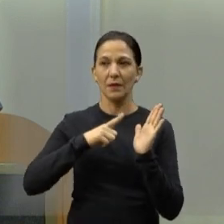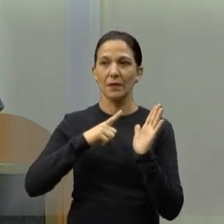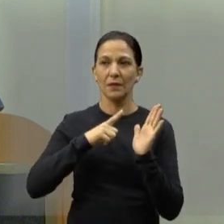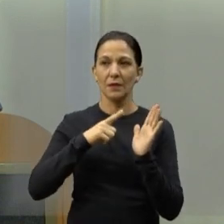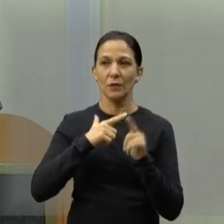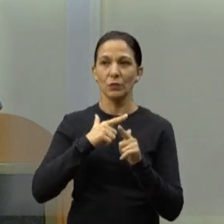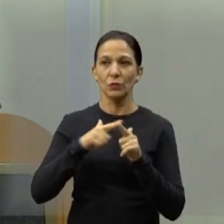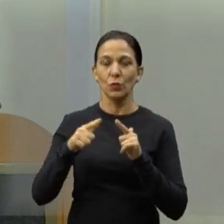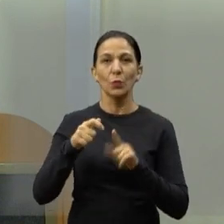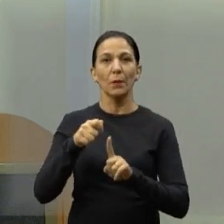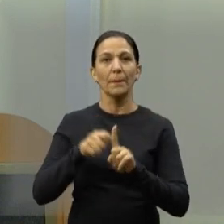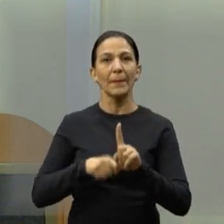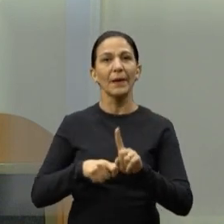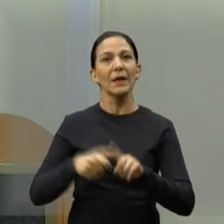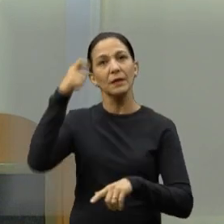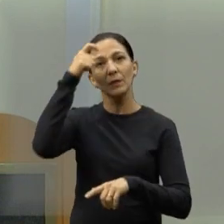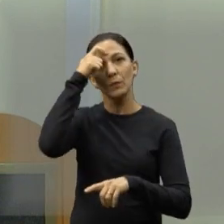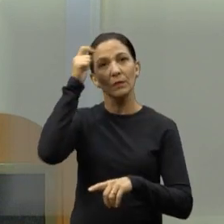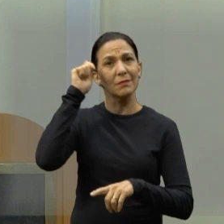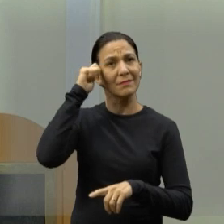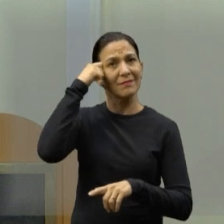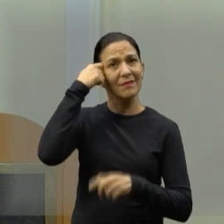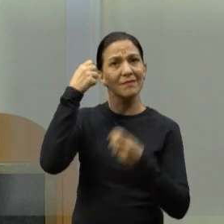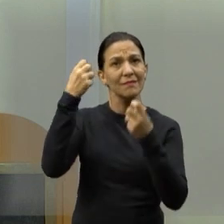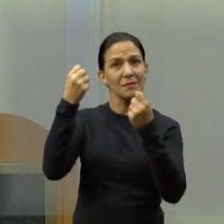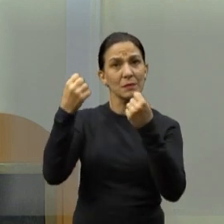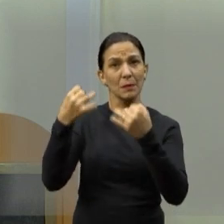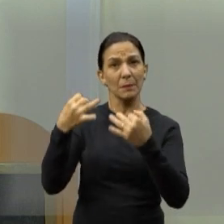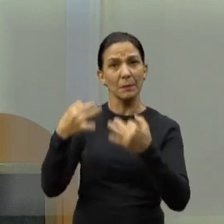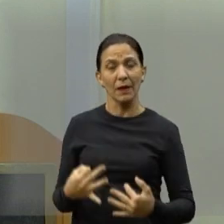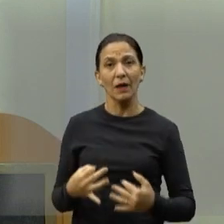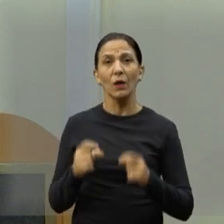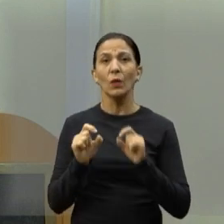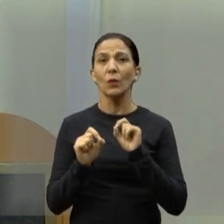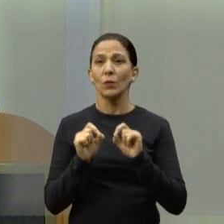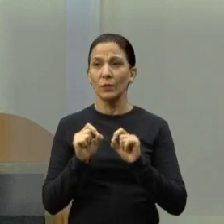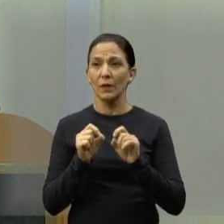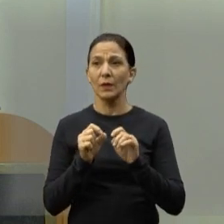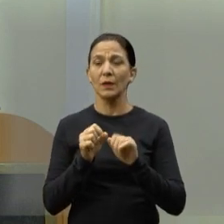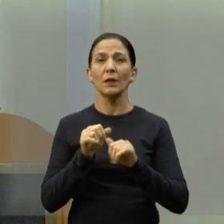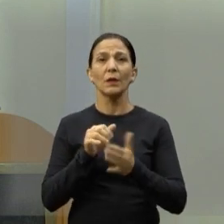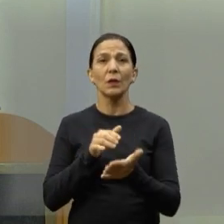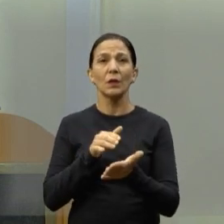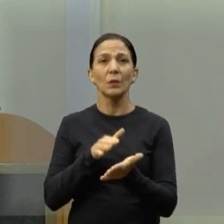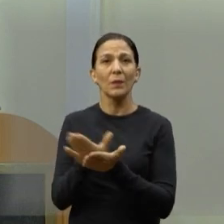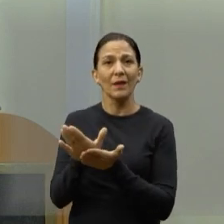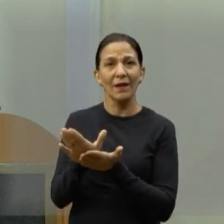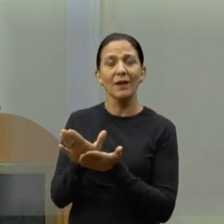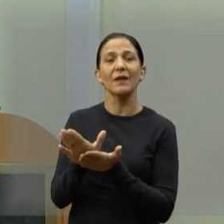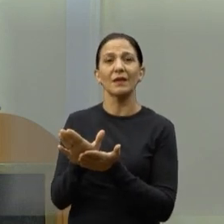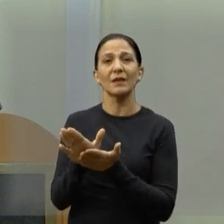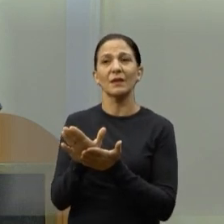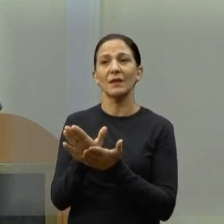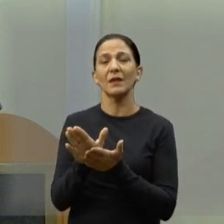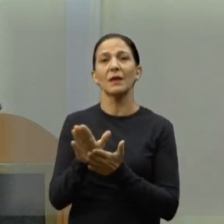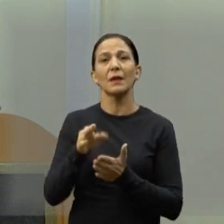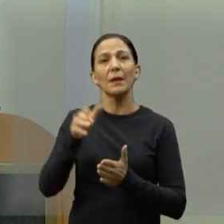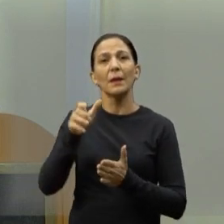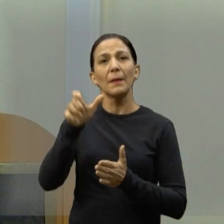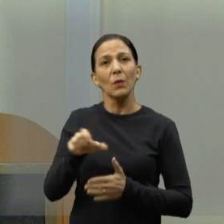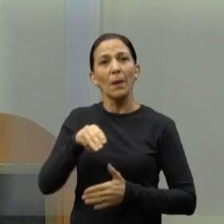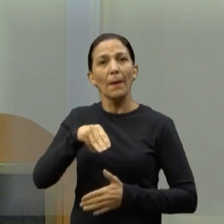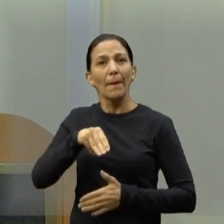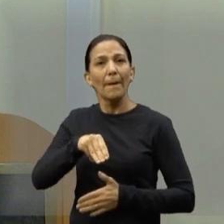falando sobre o mês da consciência negra, que é uma matéria que foi publicada no Brasil, de fato, pelo Marcelo Ferreira,